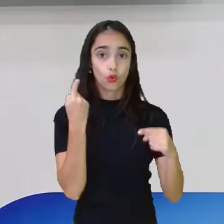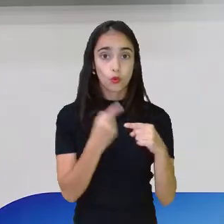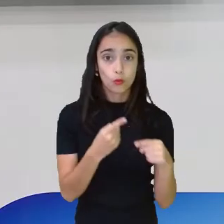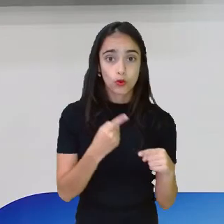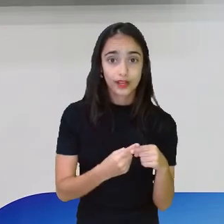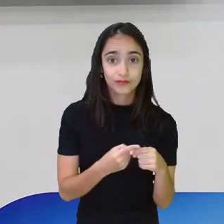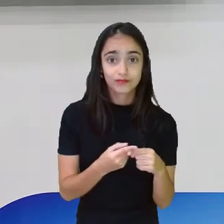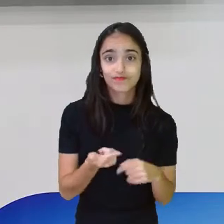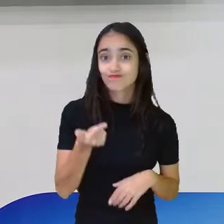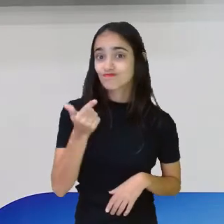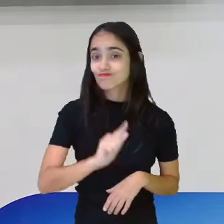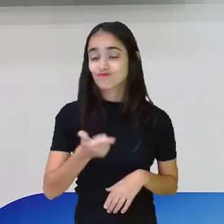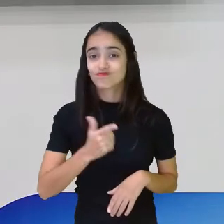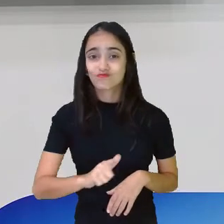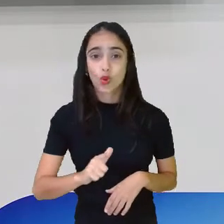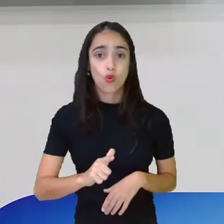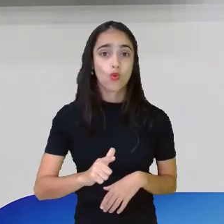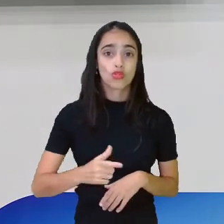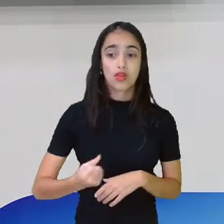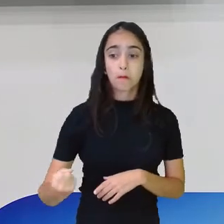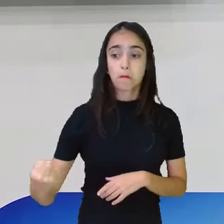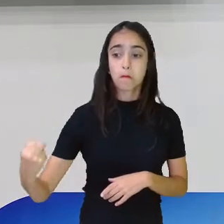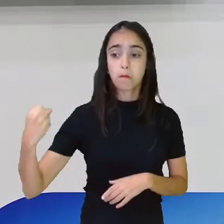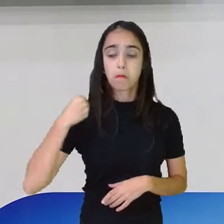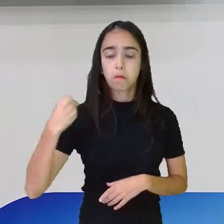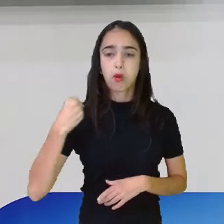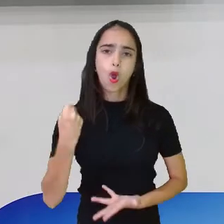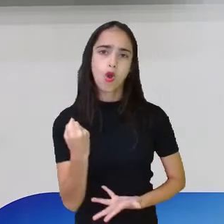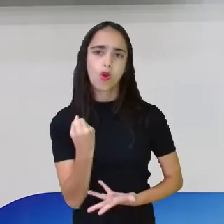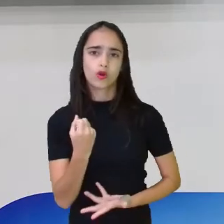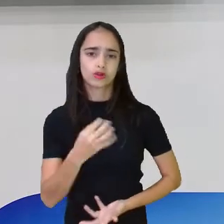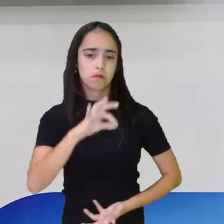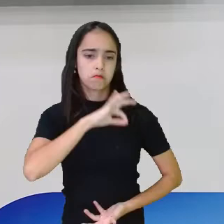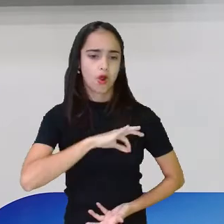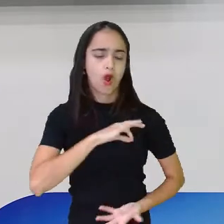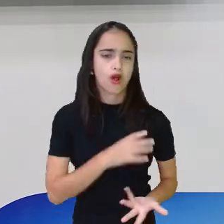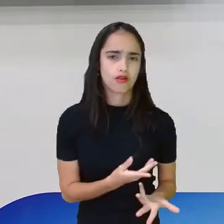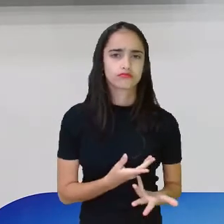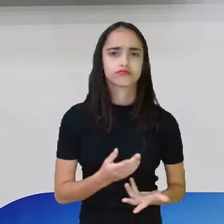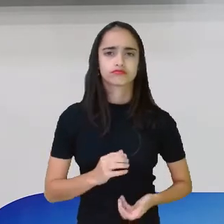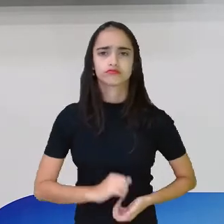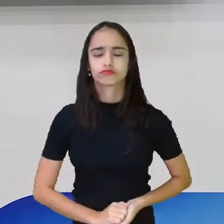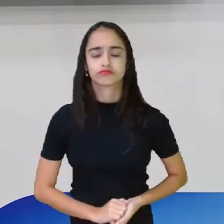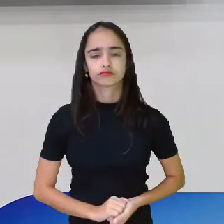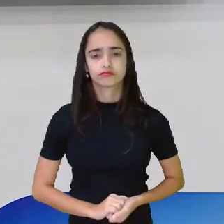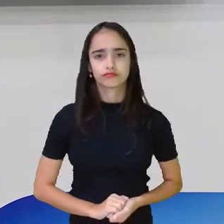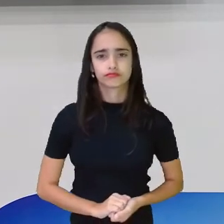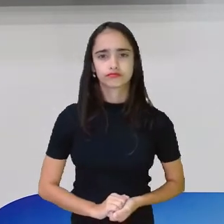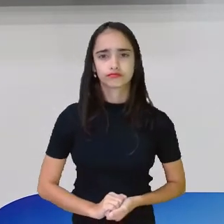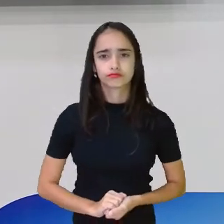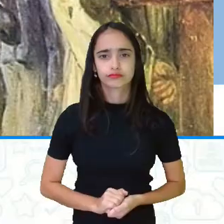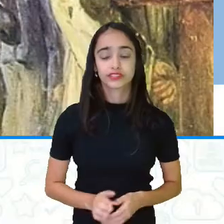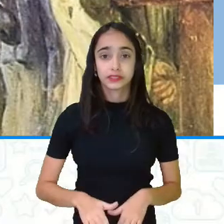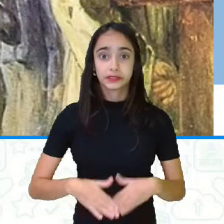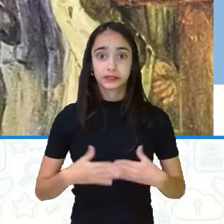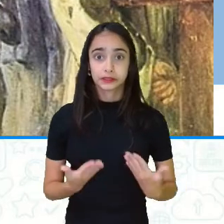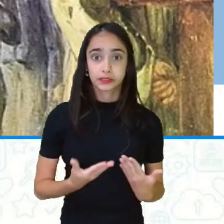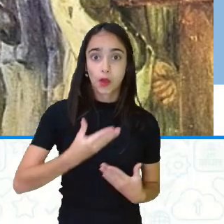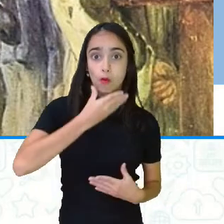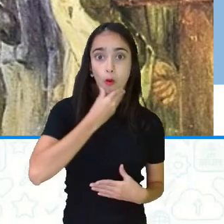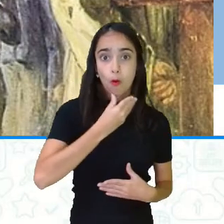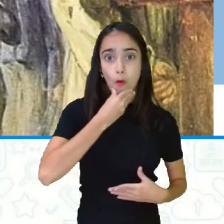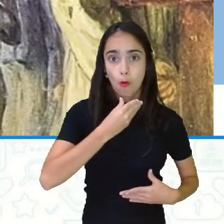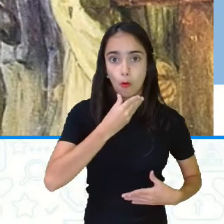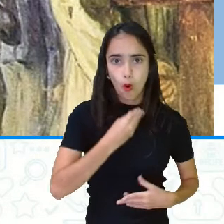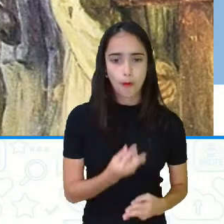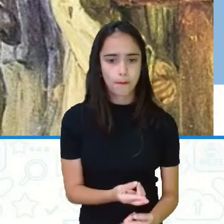tinha poderio militar, ele não tinha tropas pra combater essas forças imperiais. Então, Frei Caneca, que era um